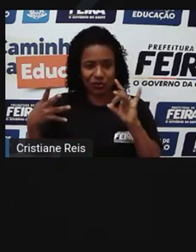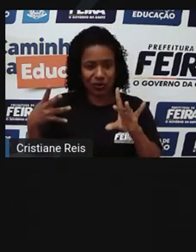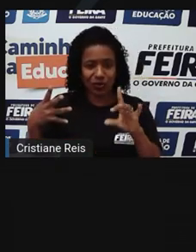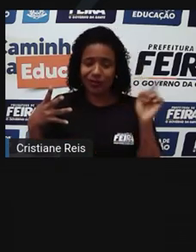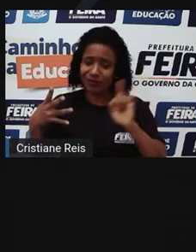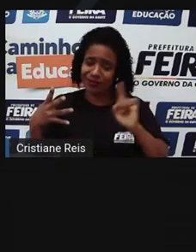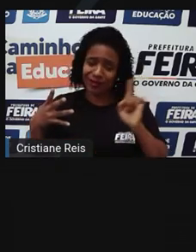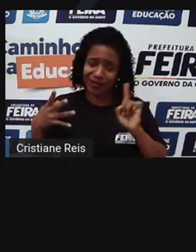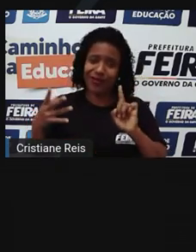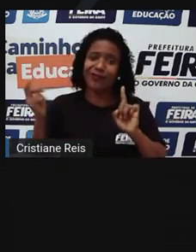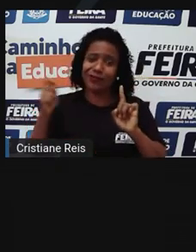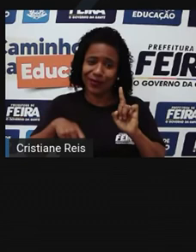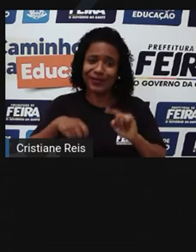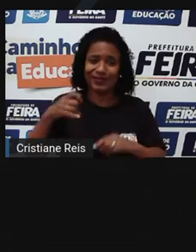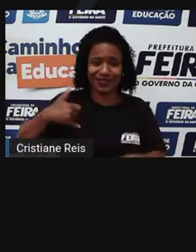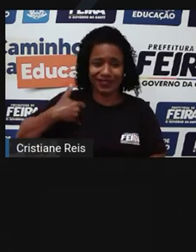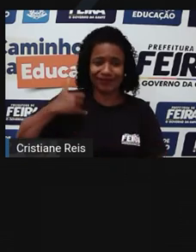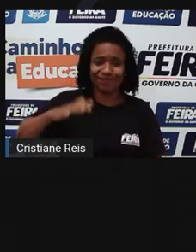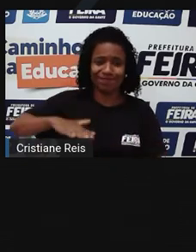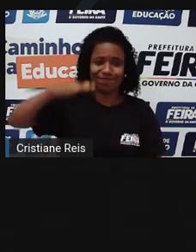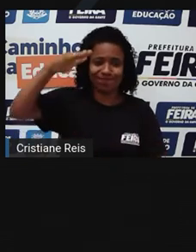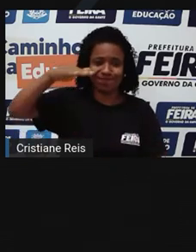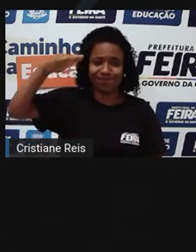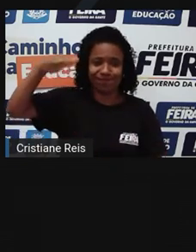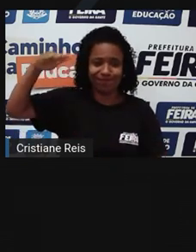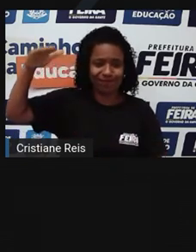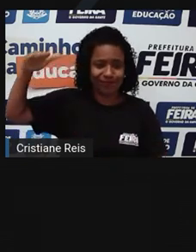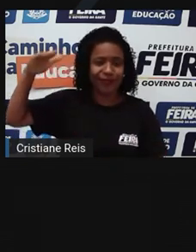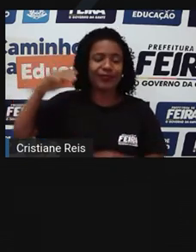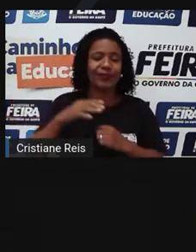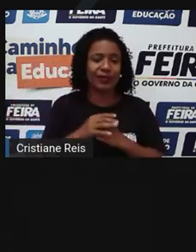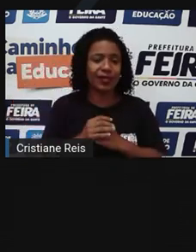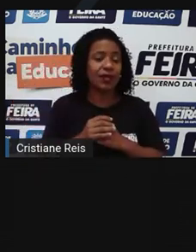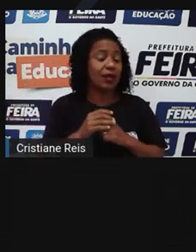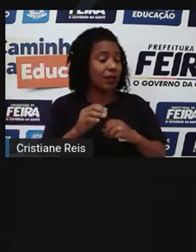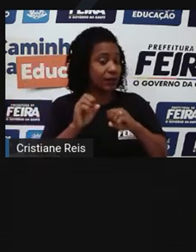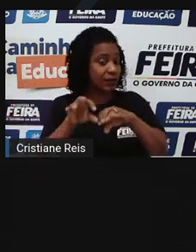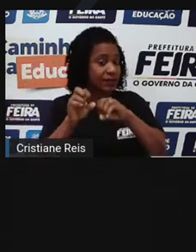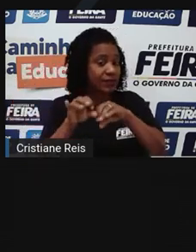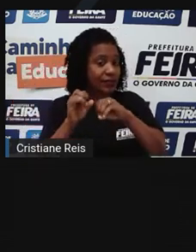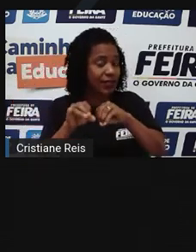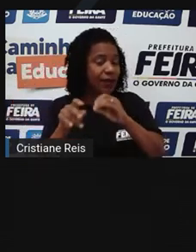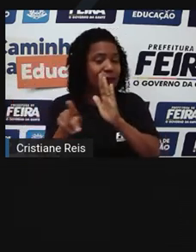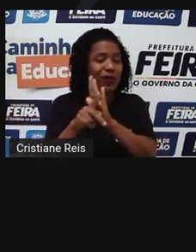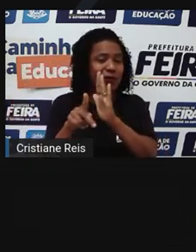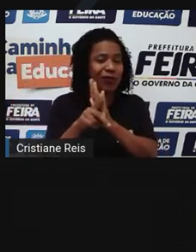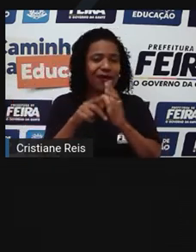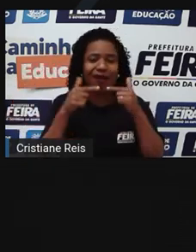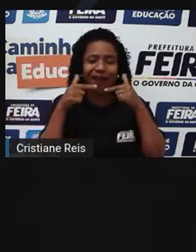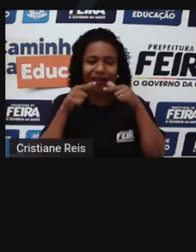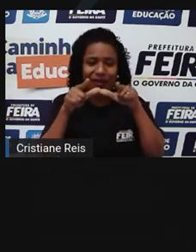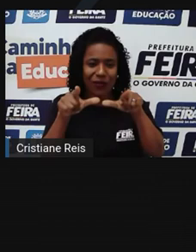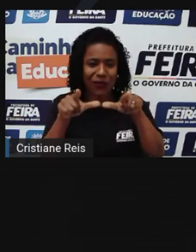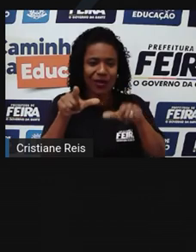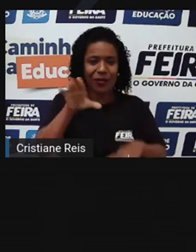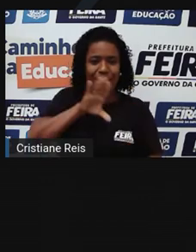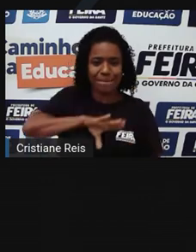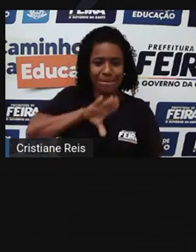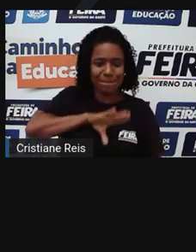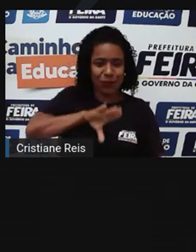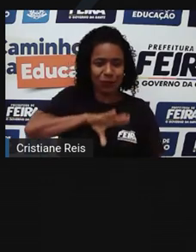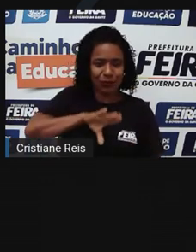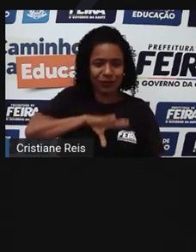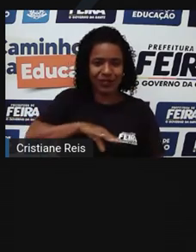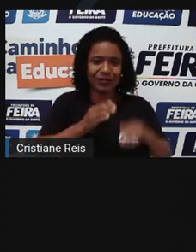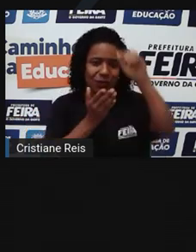ensino fundamental regular deve ser ministrado em língua portuguesa, assegurando às comunidades indígenas a